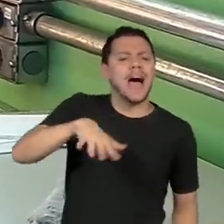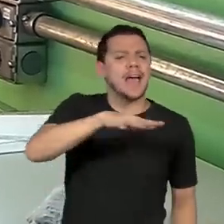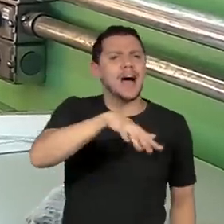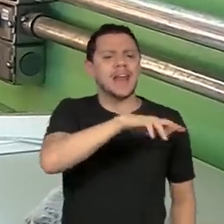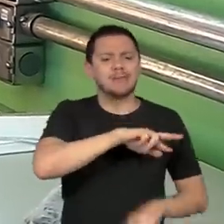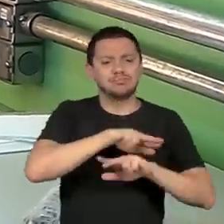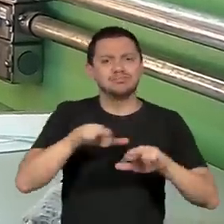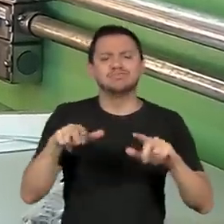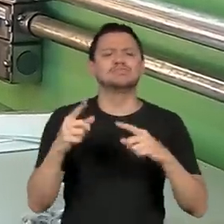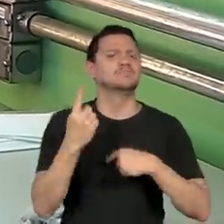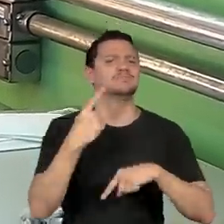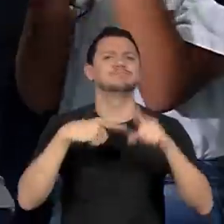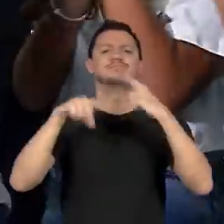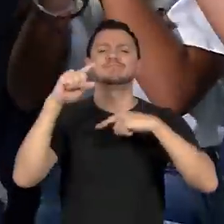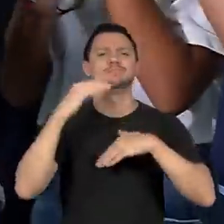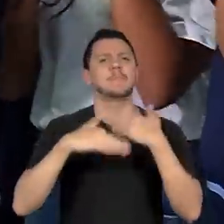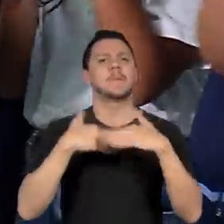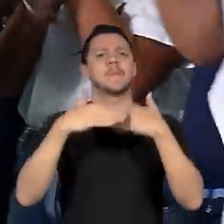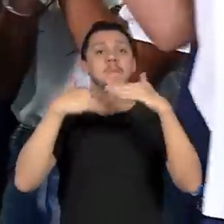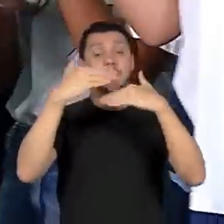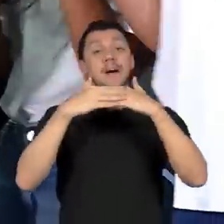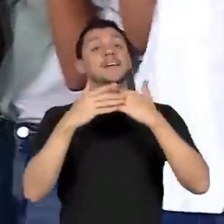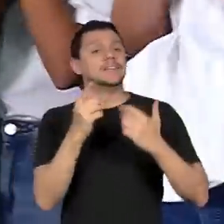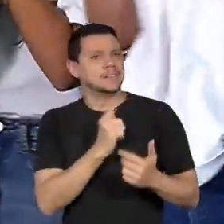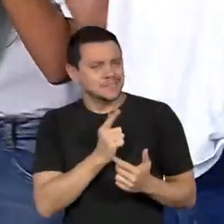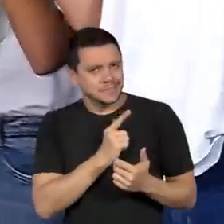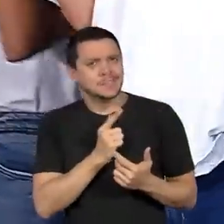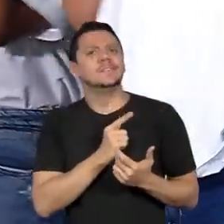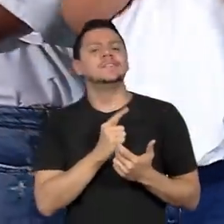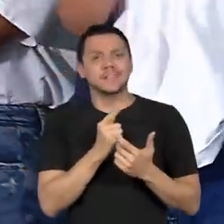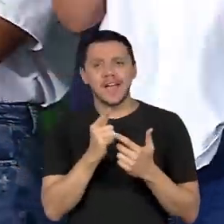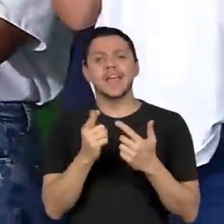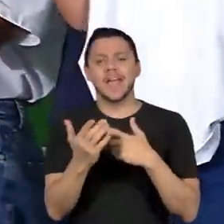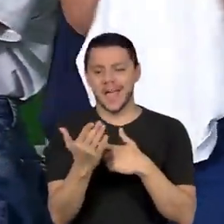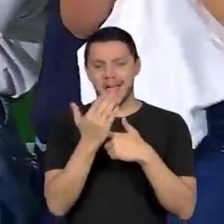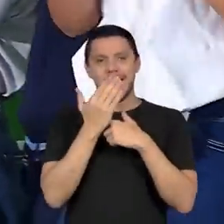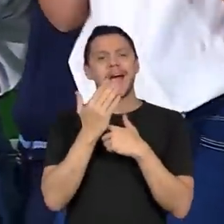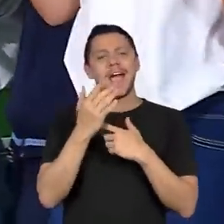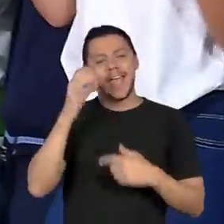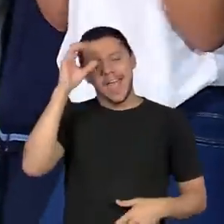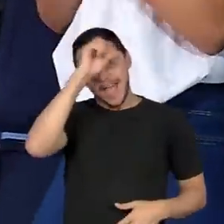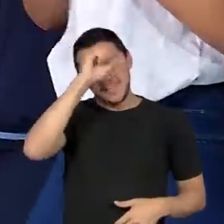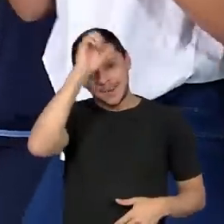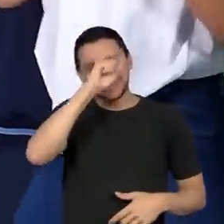contribuem para a construção de uma educação mais divertida e envolvente.